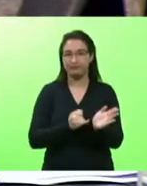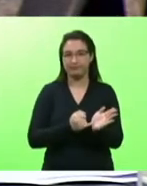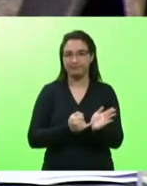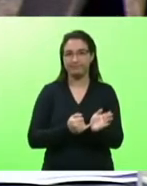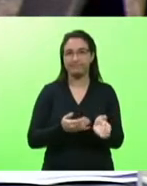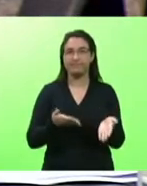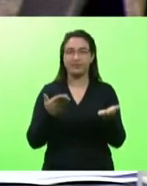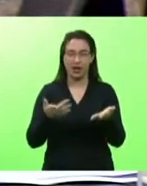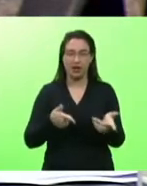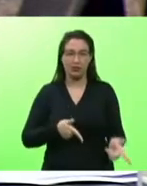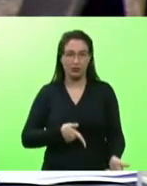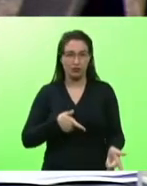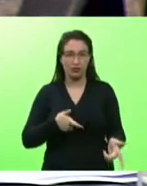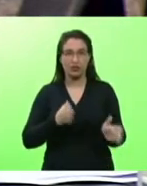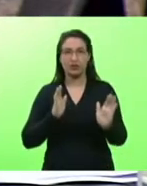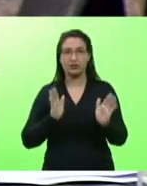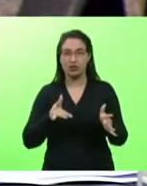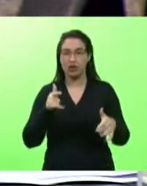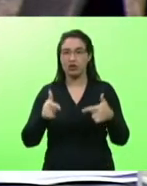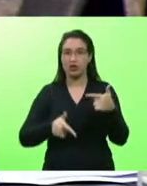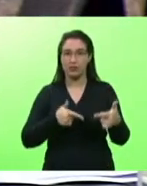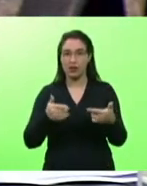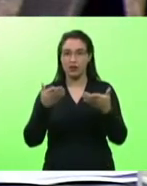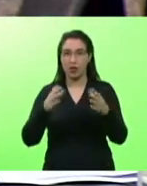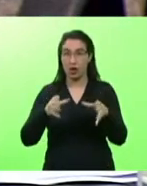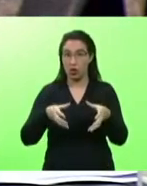trabalhou, a guarnição lá já conseguiu